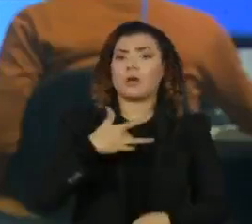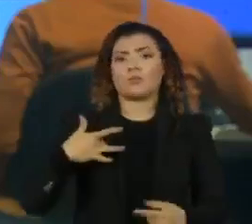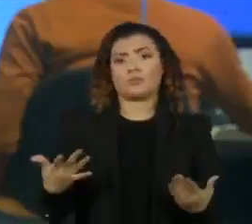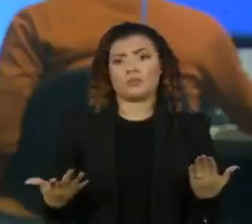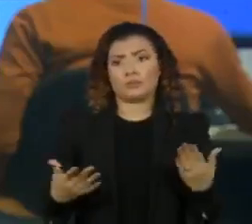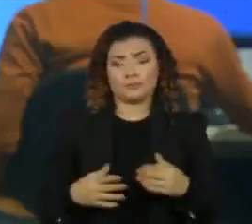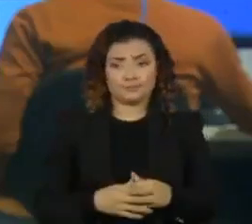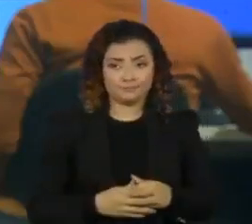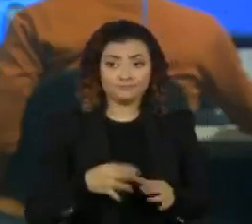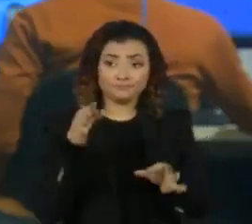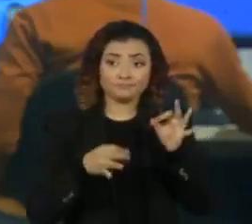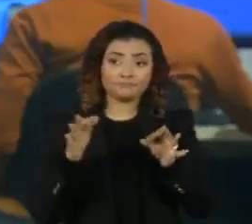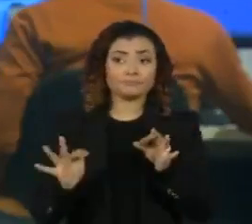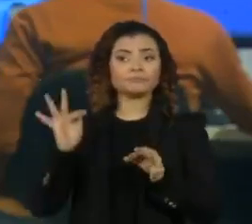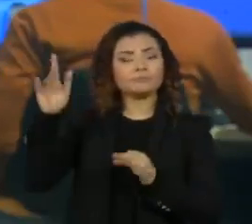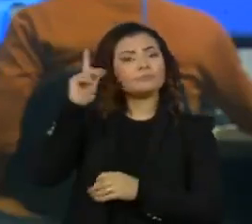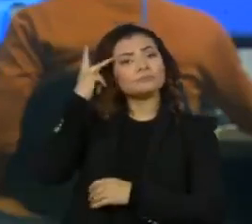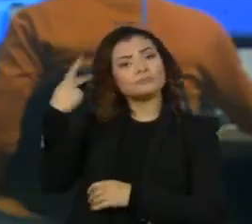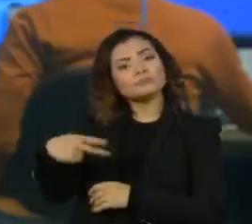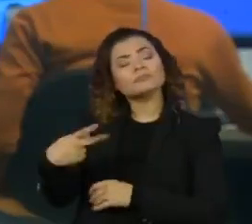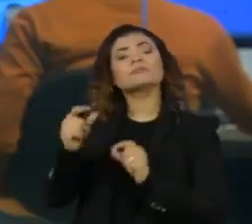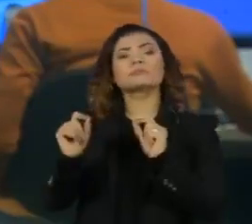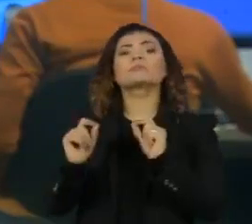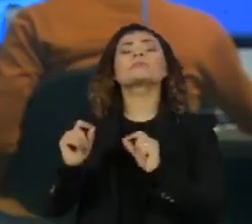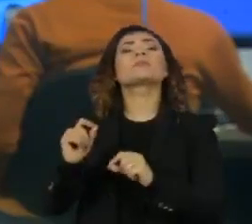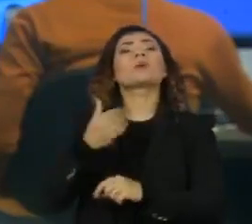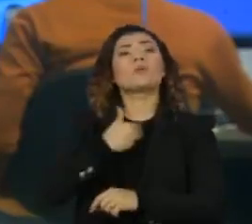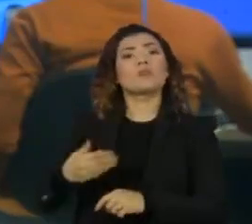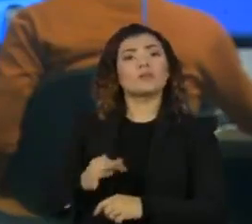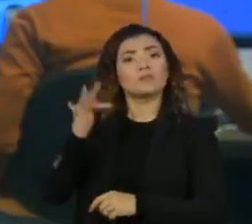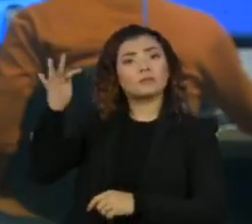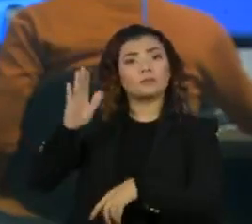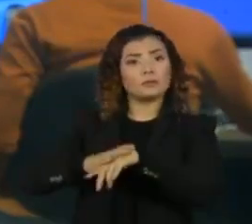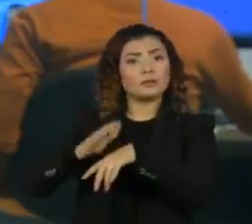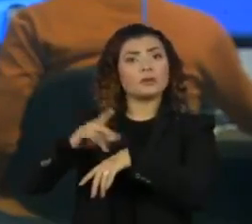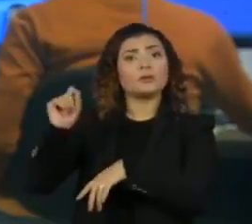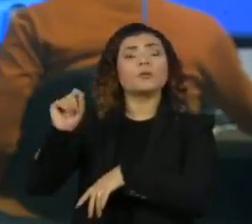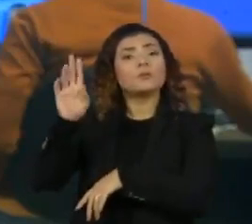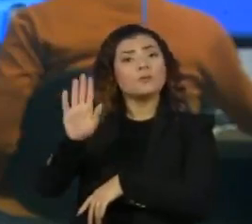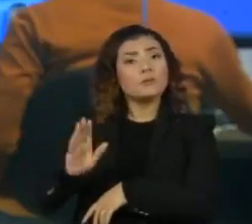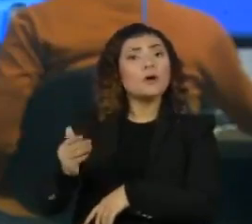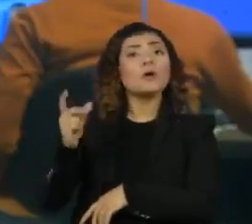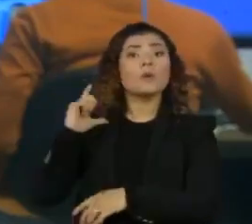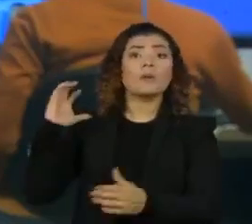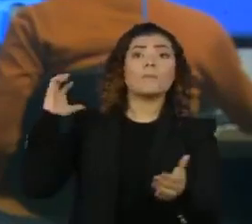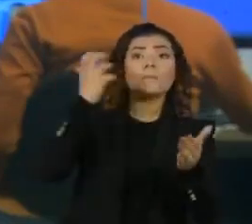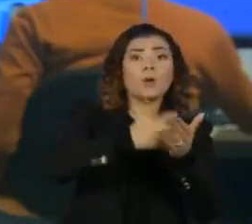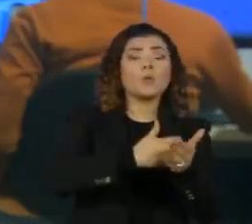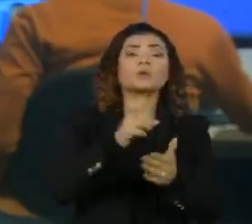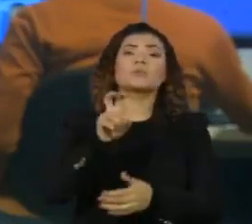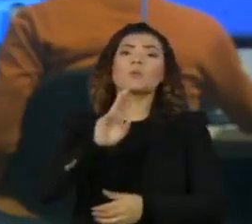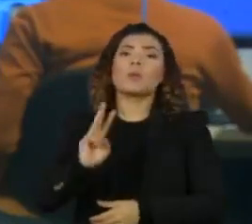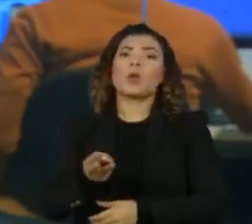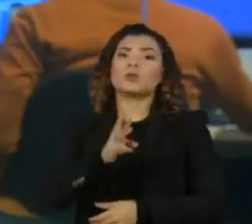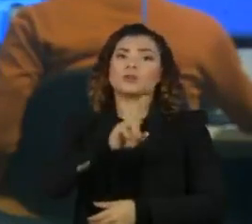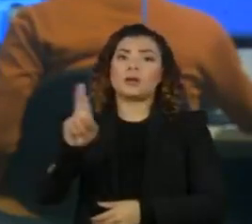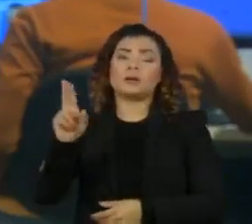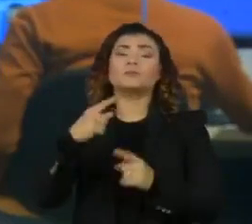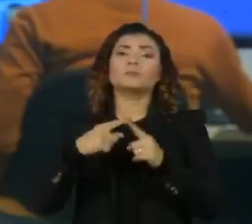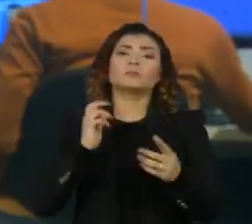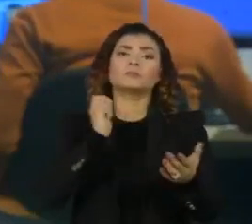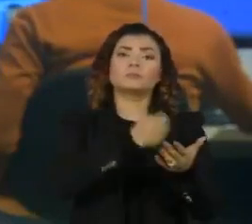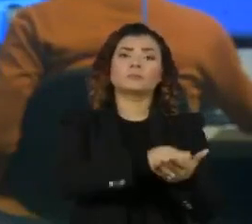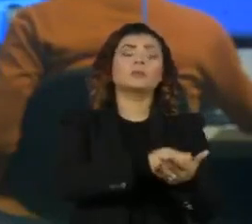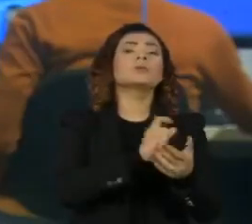A Justiça Federal em São Paulo determinou que a União pague 5 milhões de reais por danos coletivos às mulheres causados por